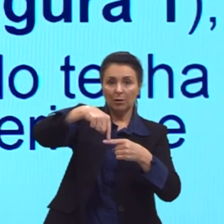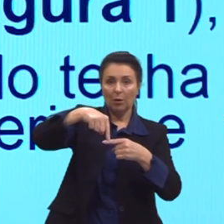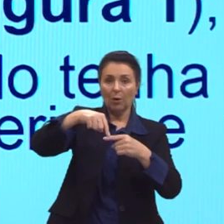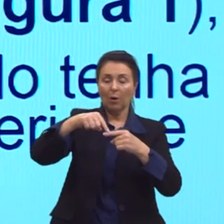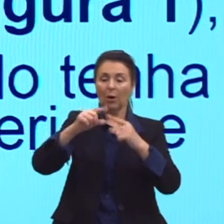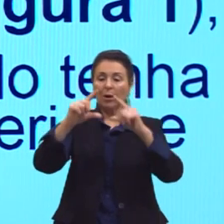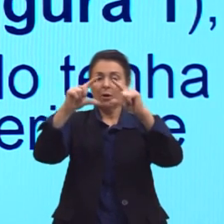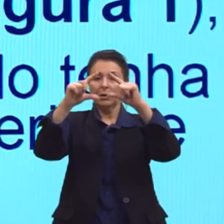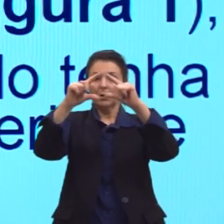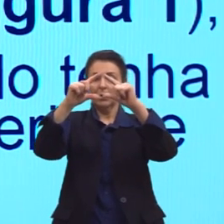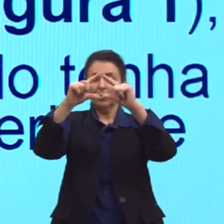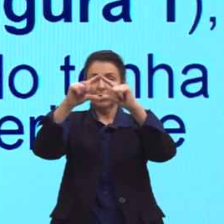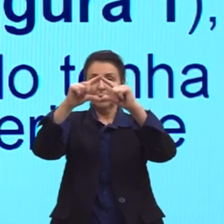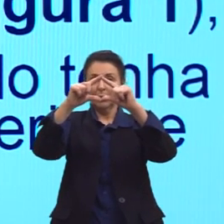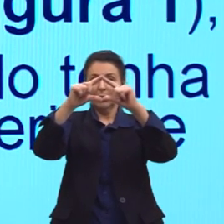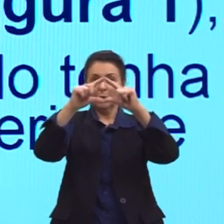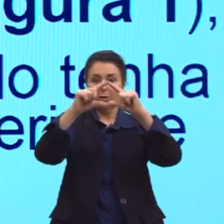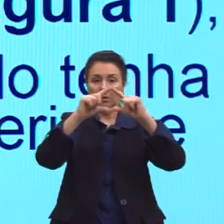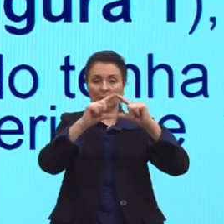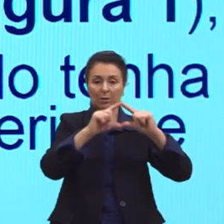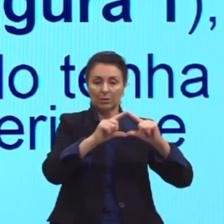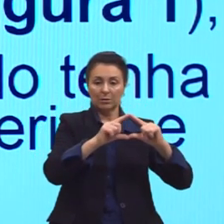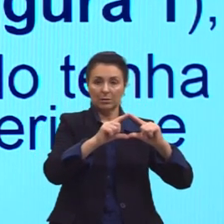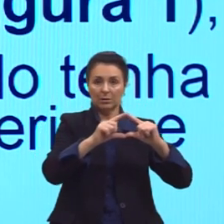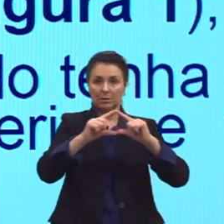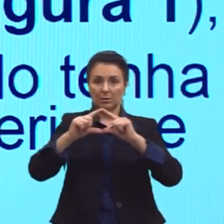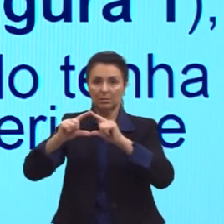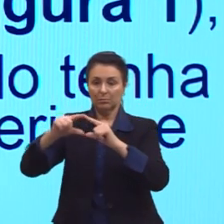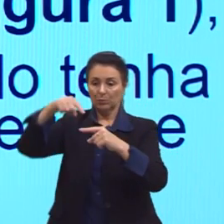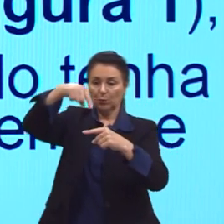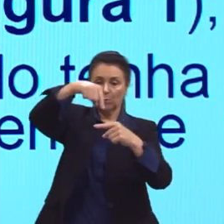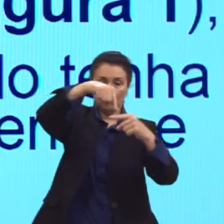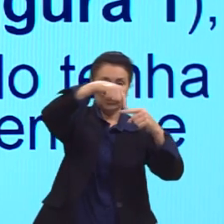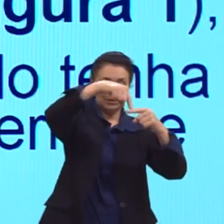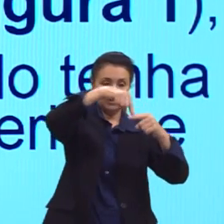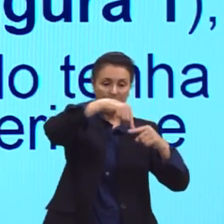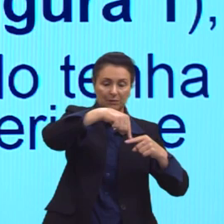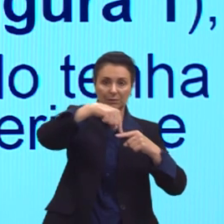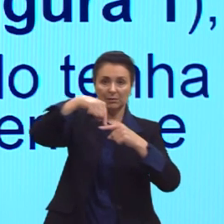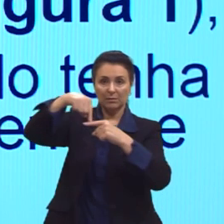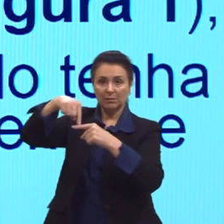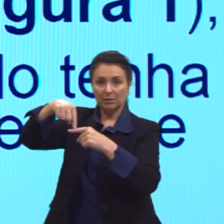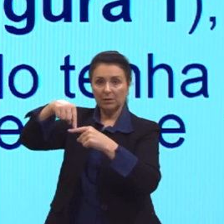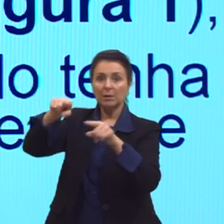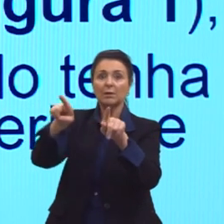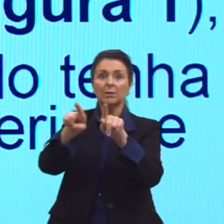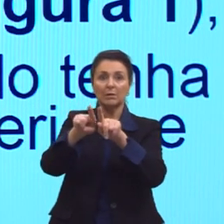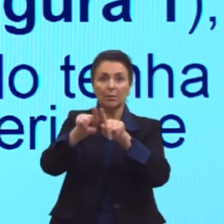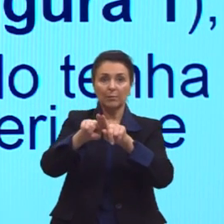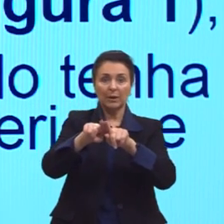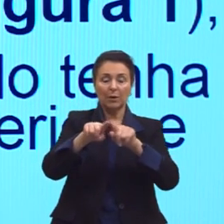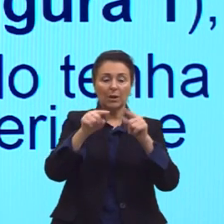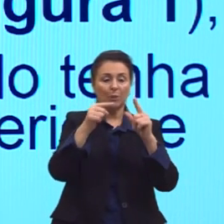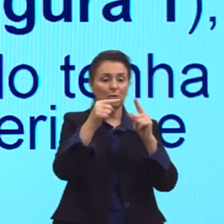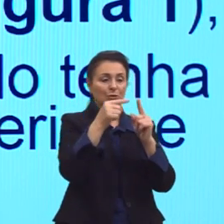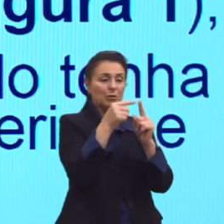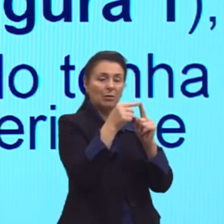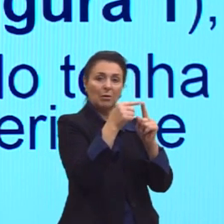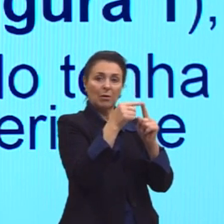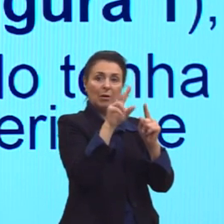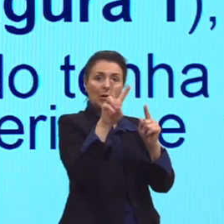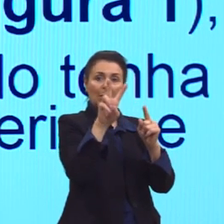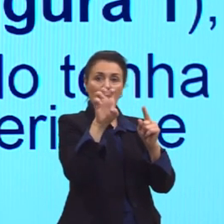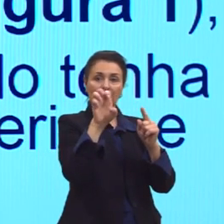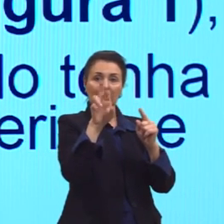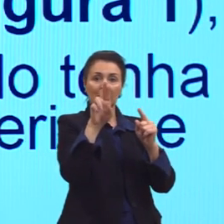ela tem vértice comum com as outras duas figuras formadas. Vértice a cada pontinho. E